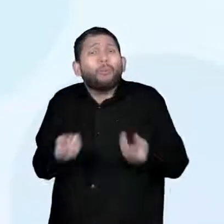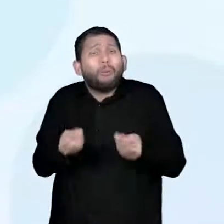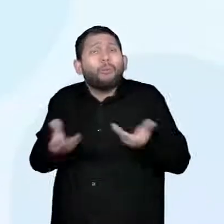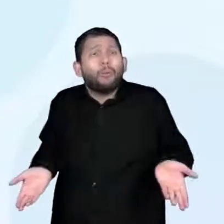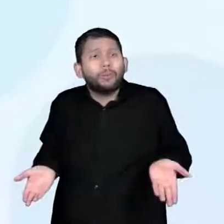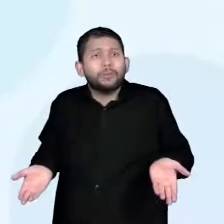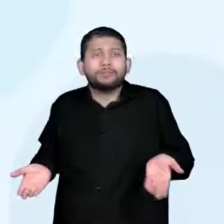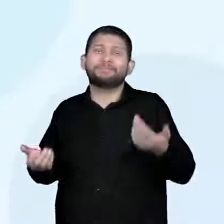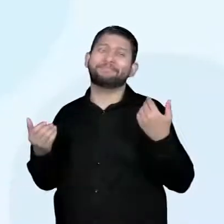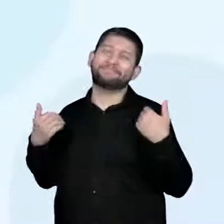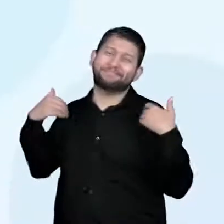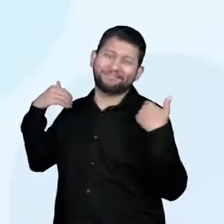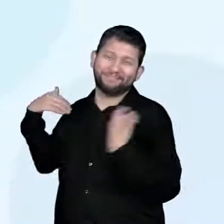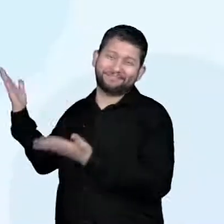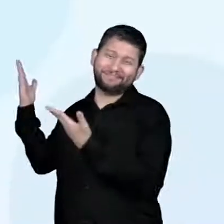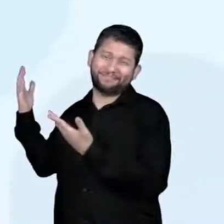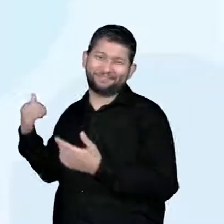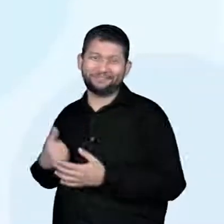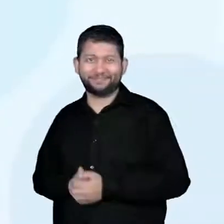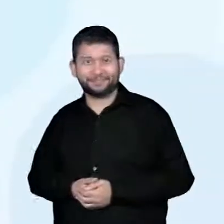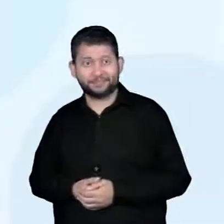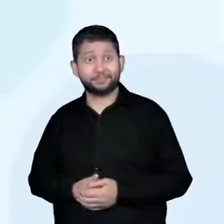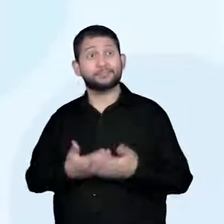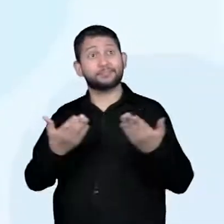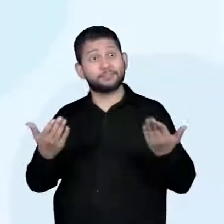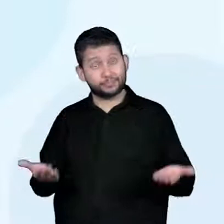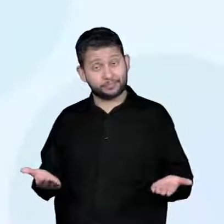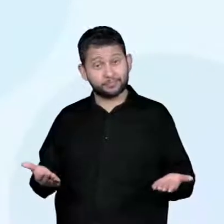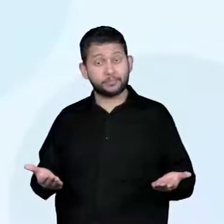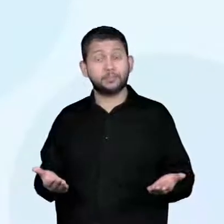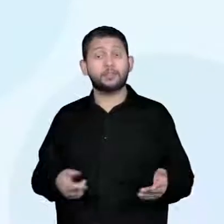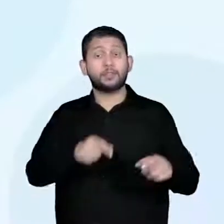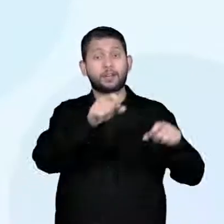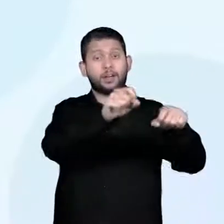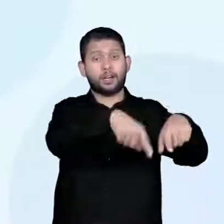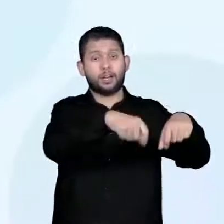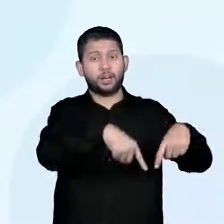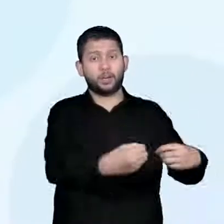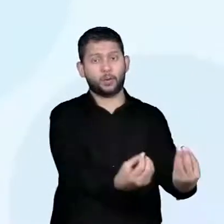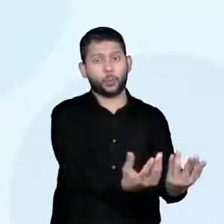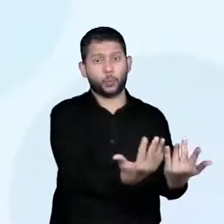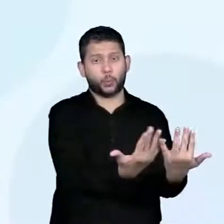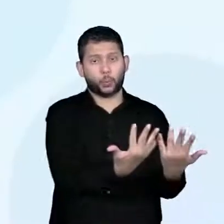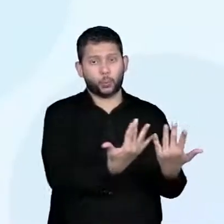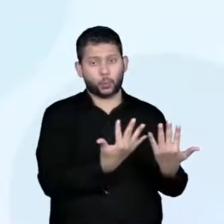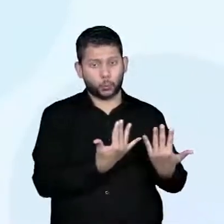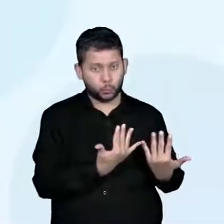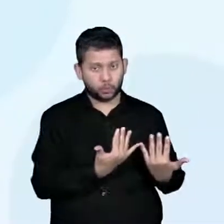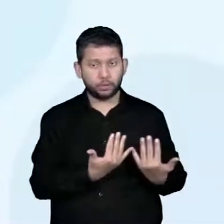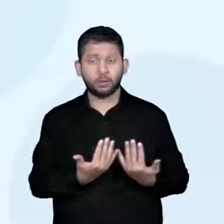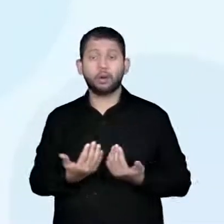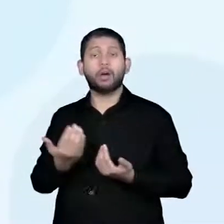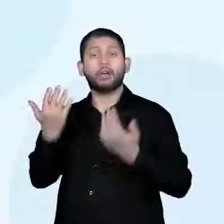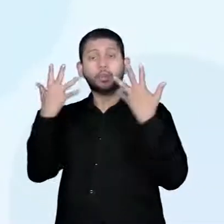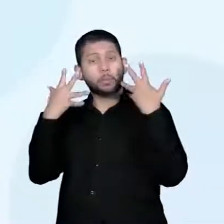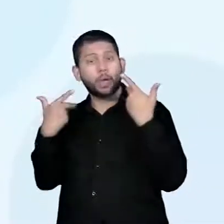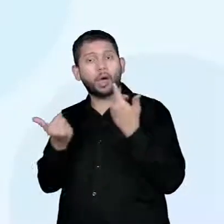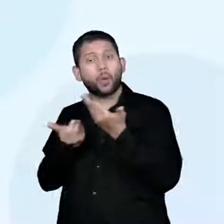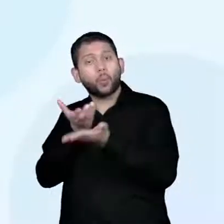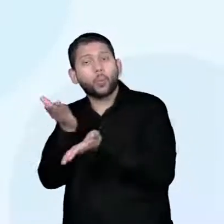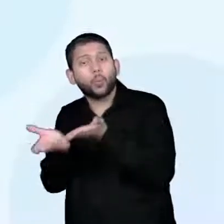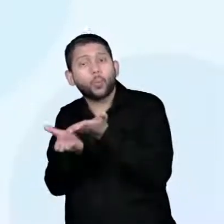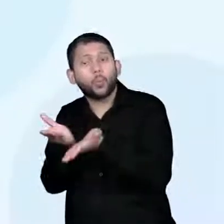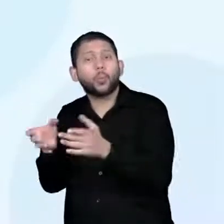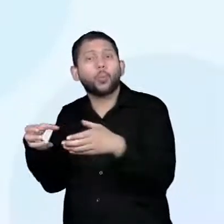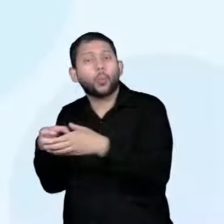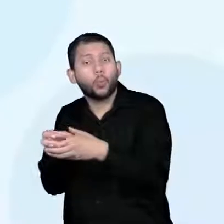Ok, analisar. A agricultura, domestificação, fixação das primeiras